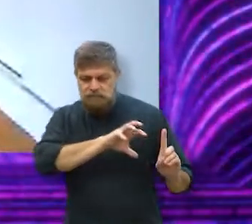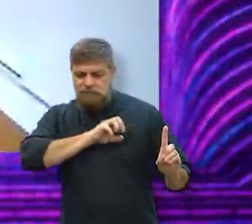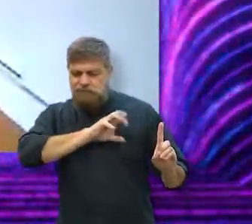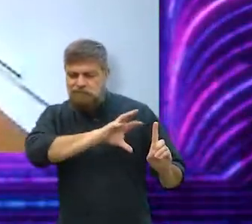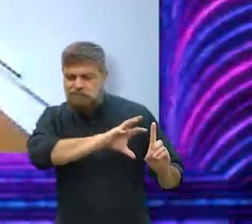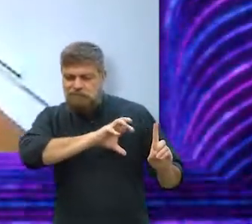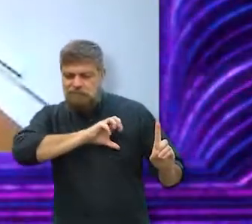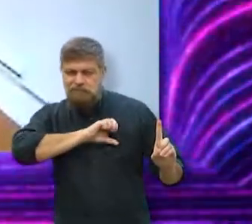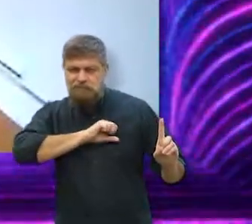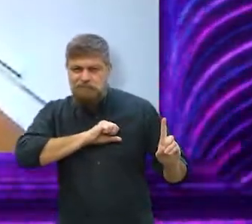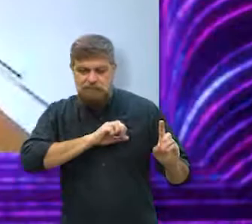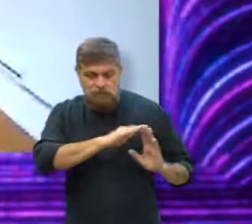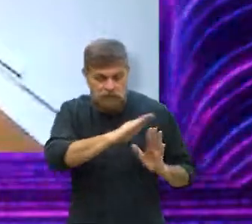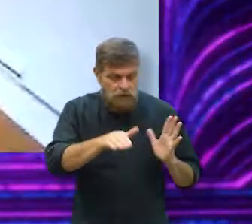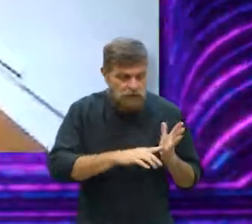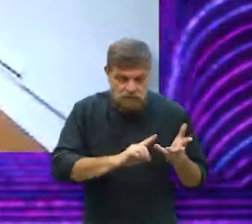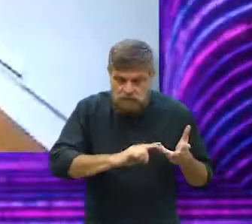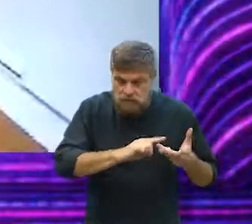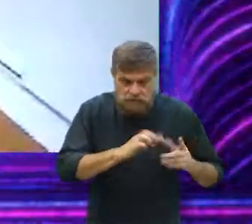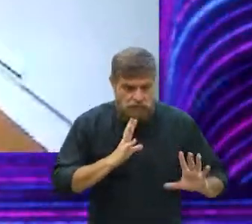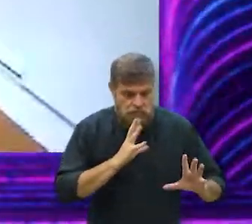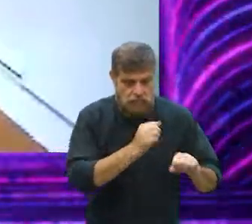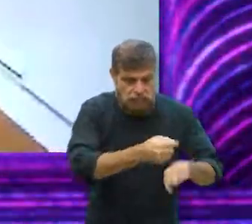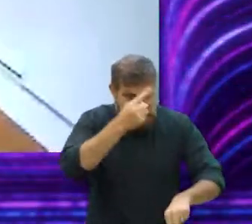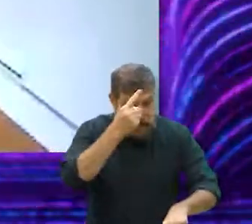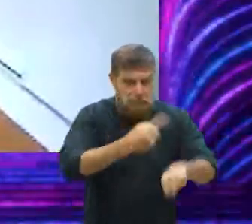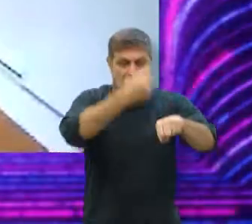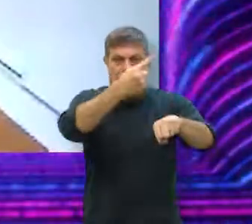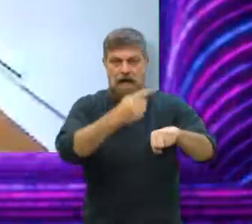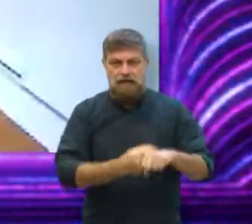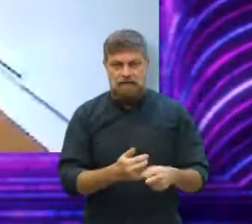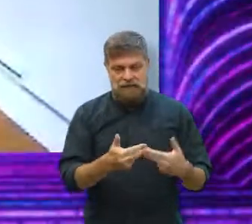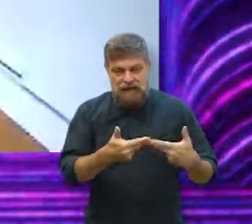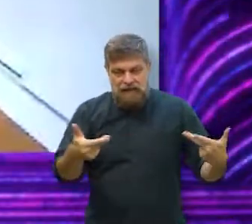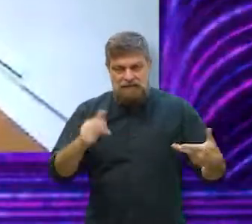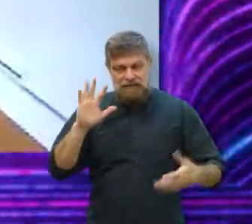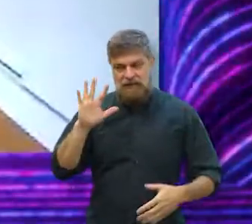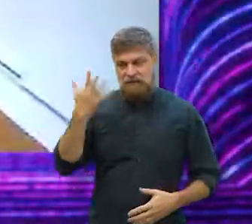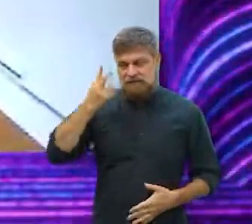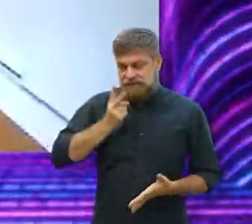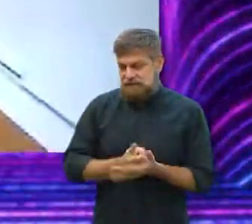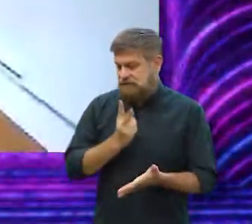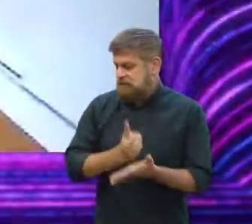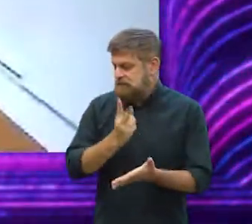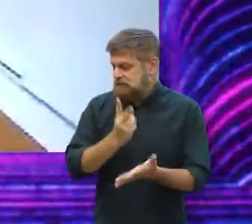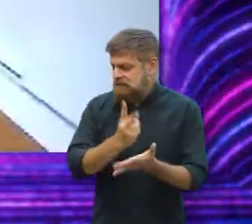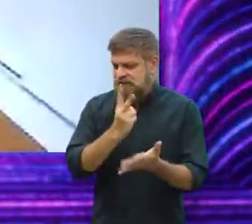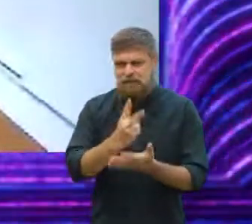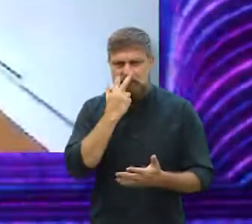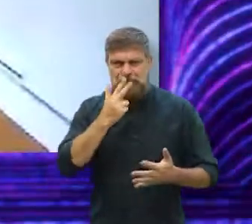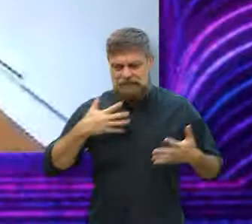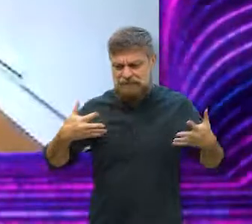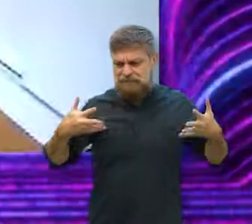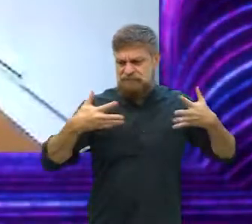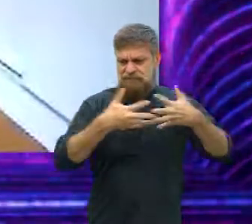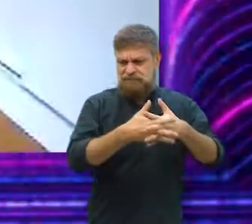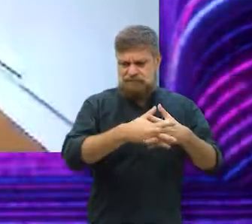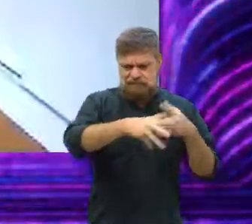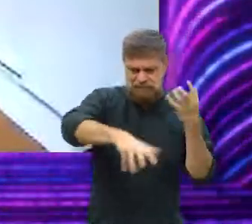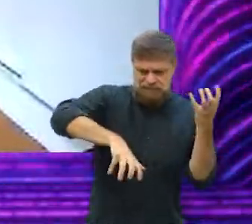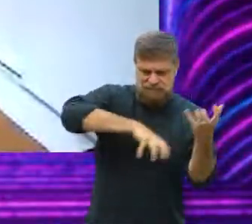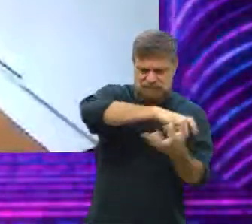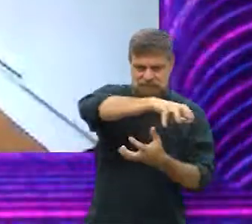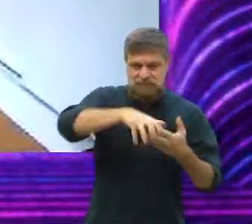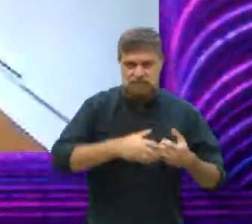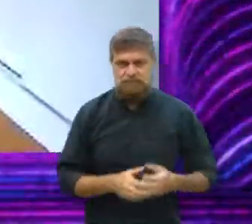vem um pouco daí também, de ser tudo ao mesmo tempo agora, sabe? Assim, das coisas acontecerem sempre meio embananadas, assim. O livro